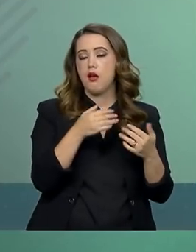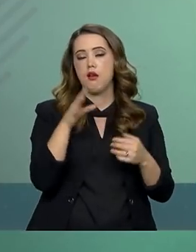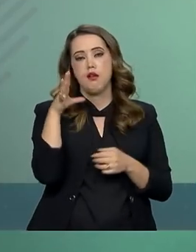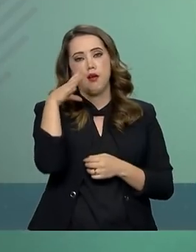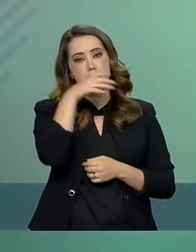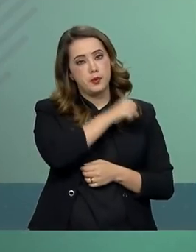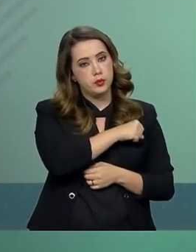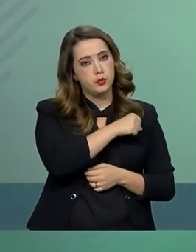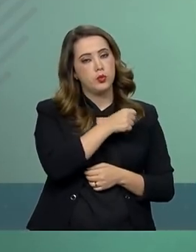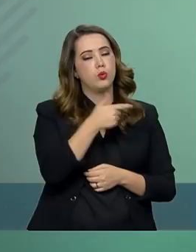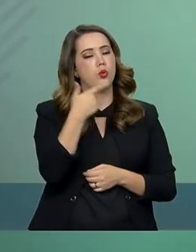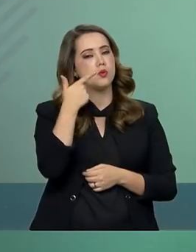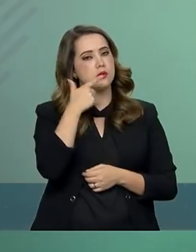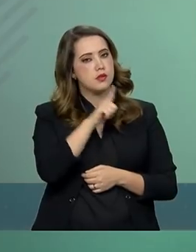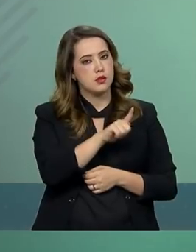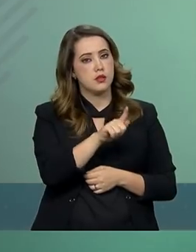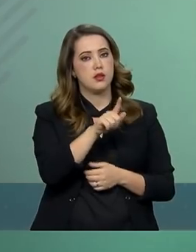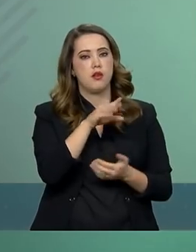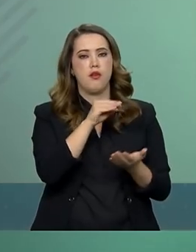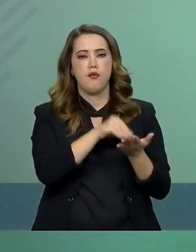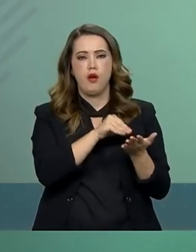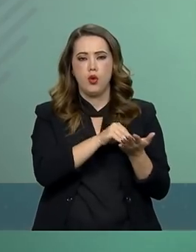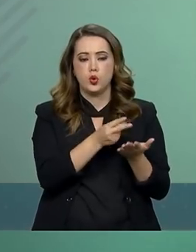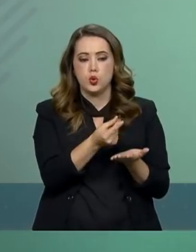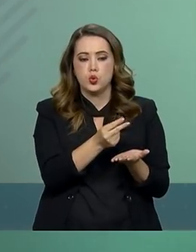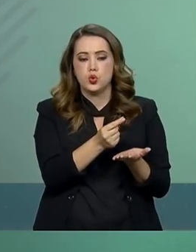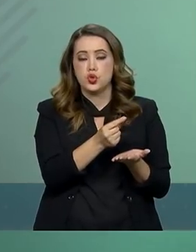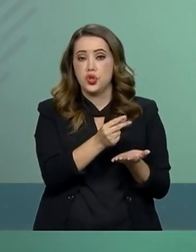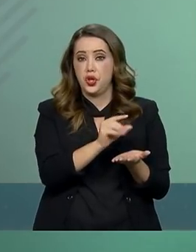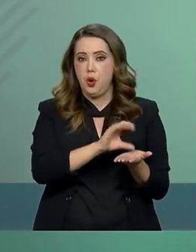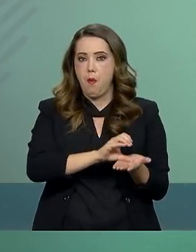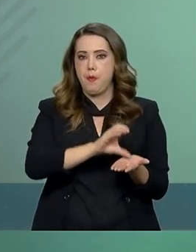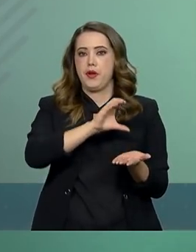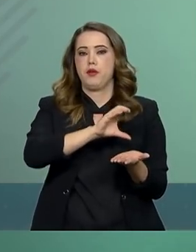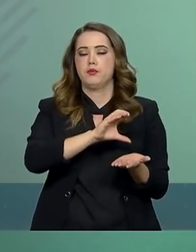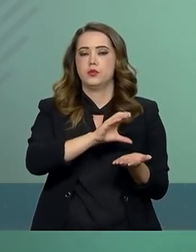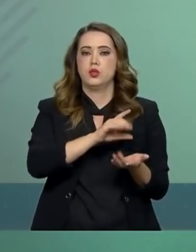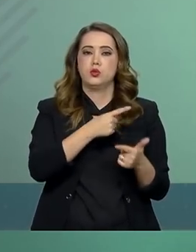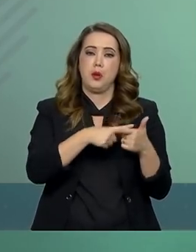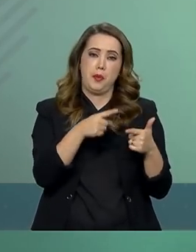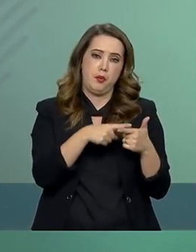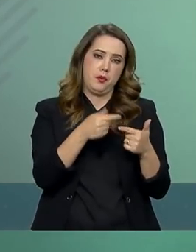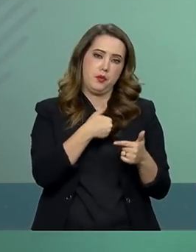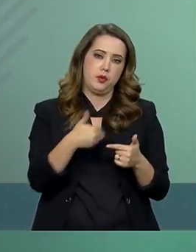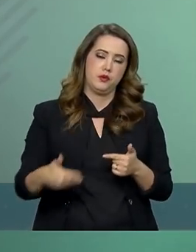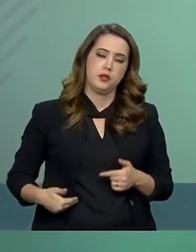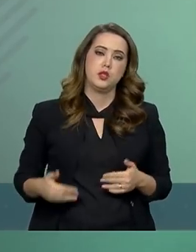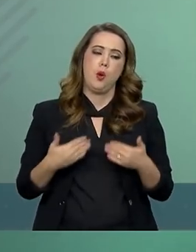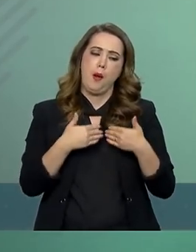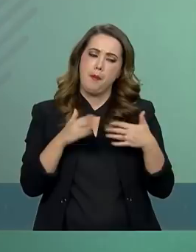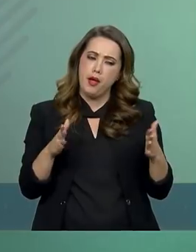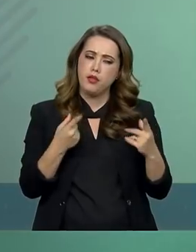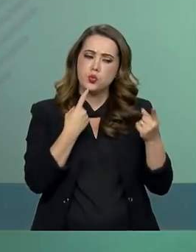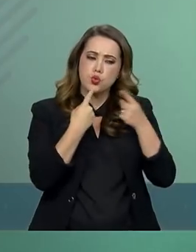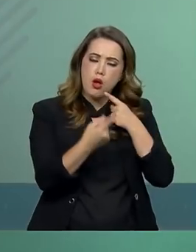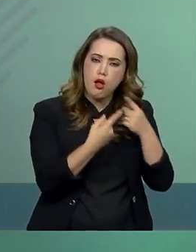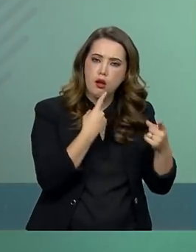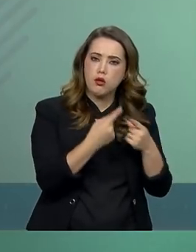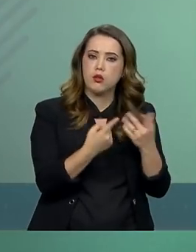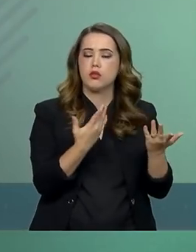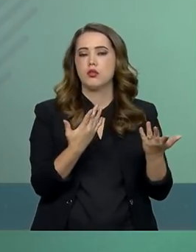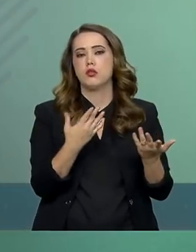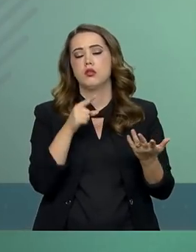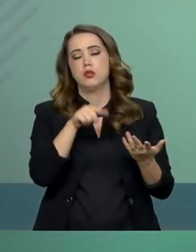possível para que a falta desse aporte financeiro não inviabilize o governo. Então, as portas estão abertas, os